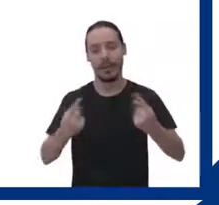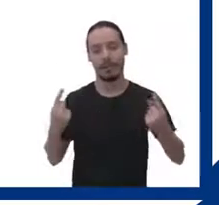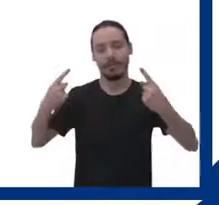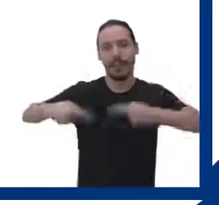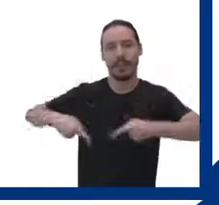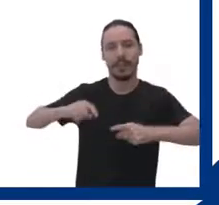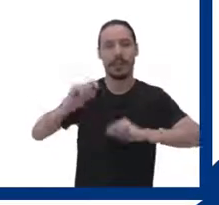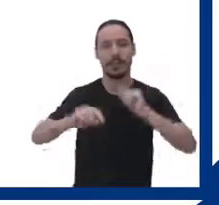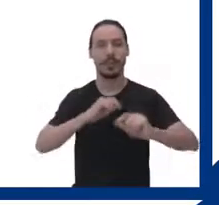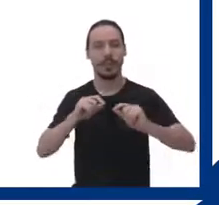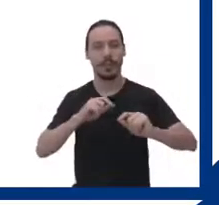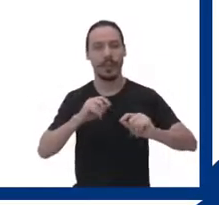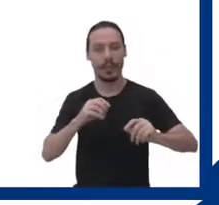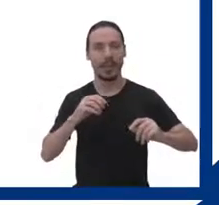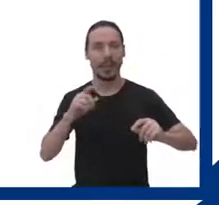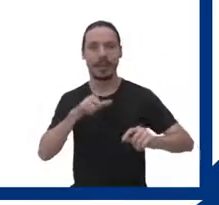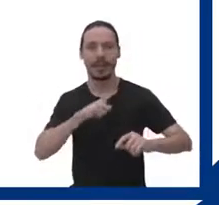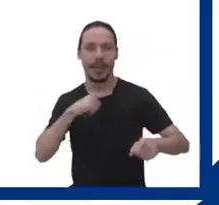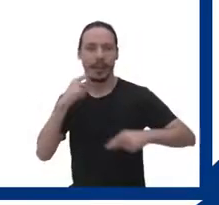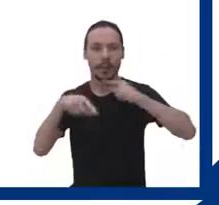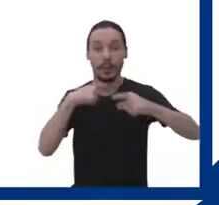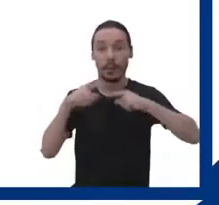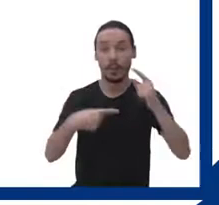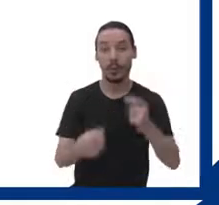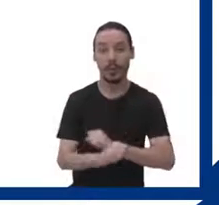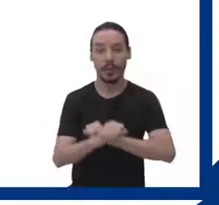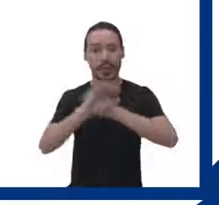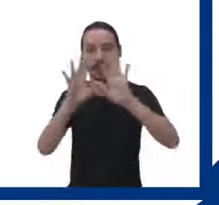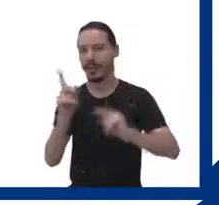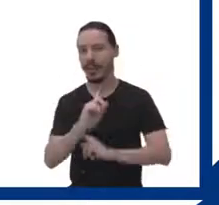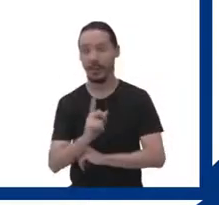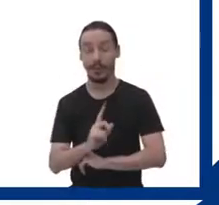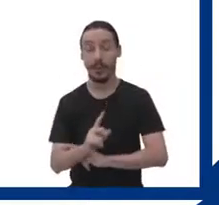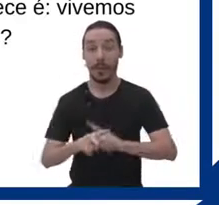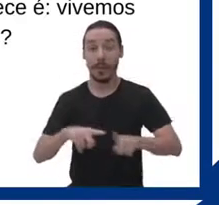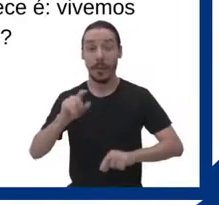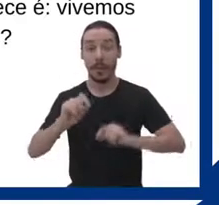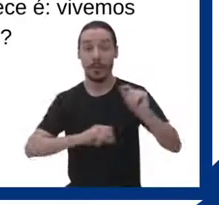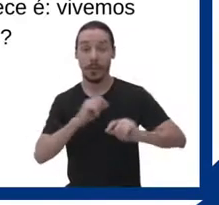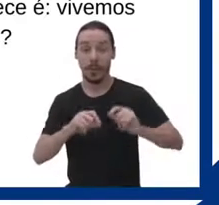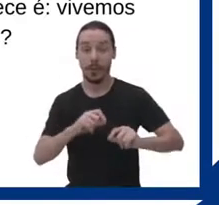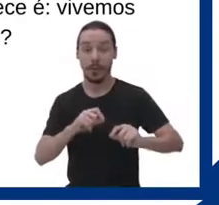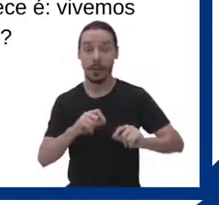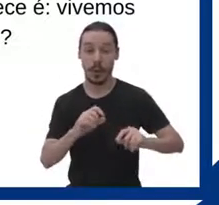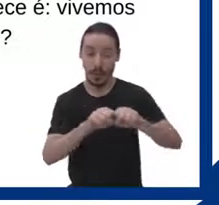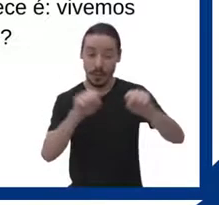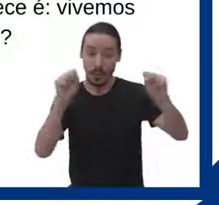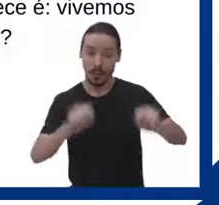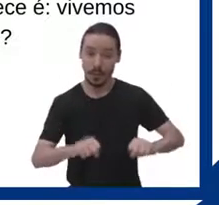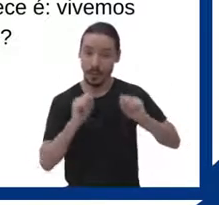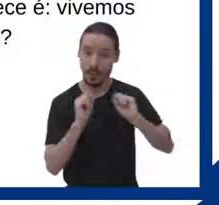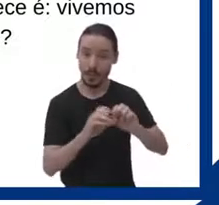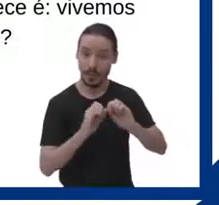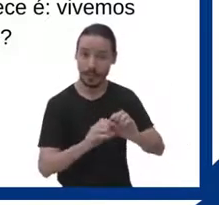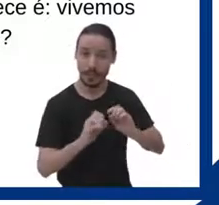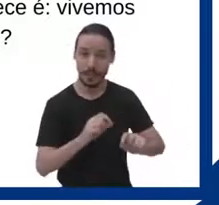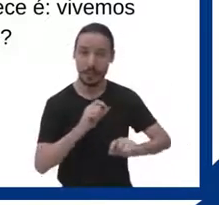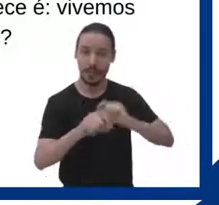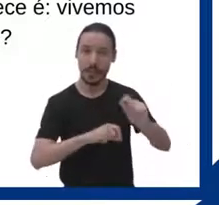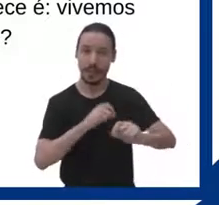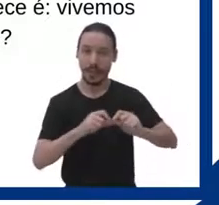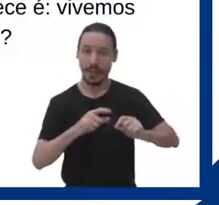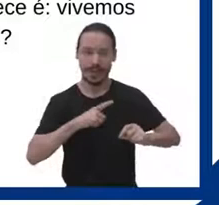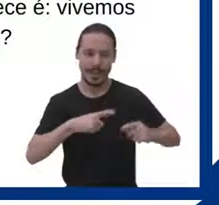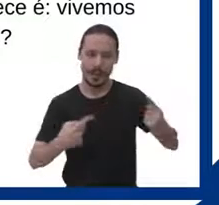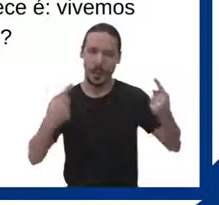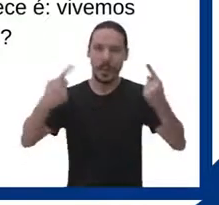situações que trouxeram verdadeiros terremotos à organização de ensino. Nunca antes, o sistema